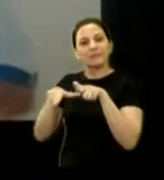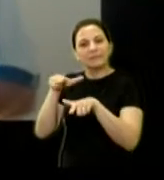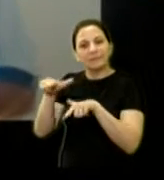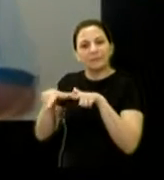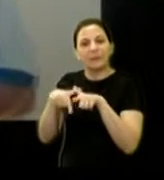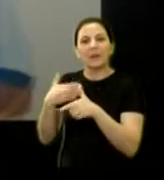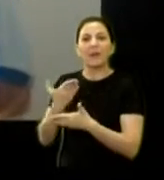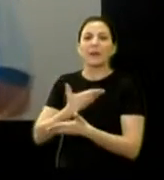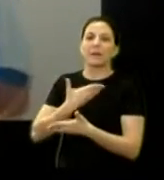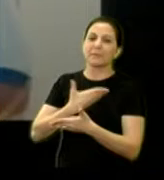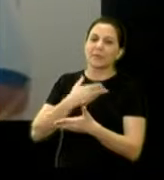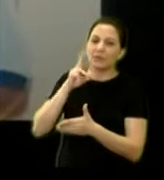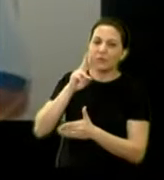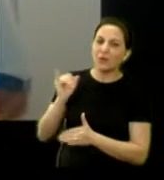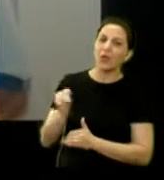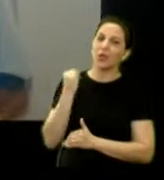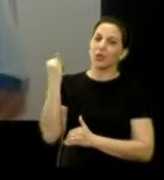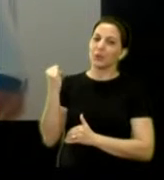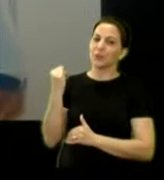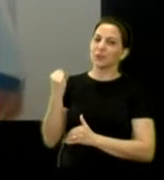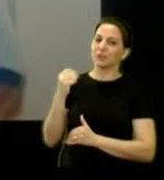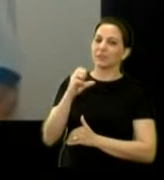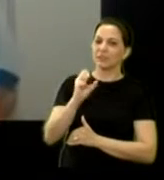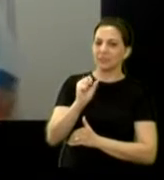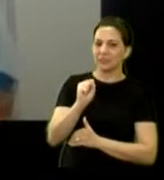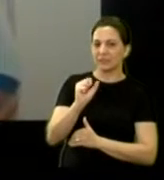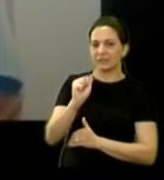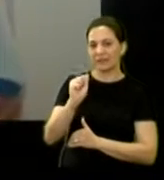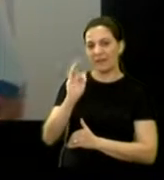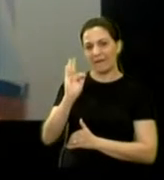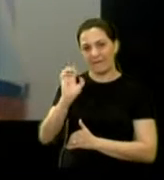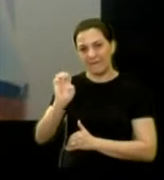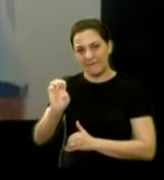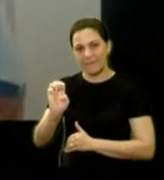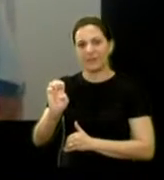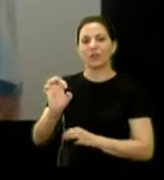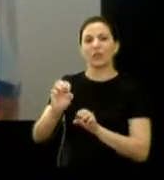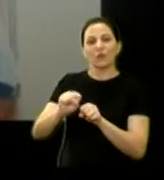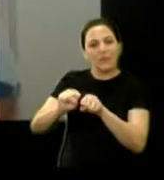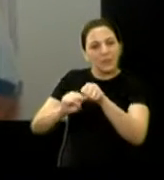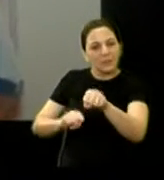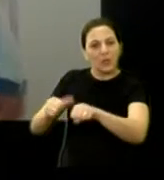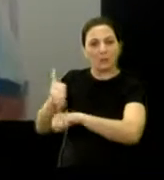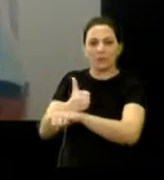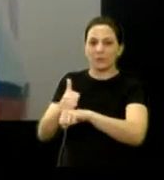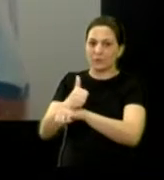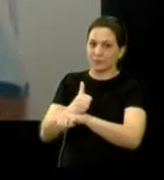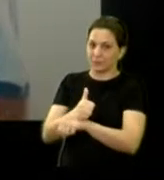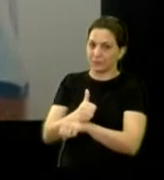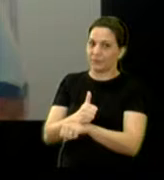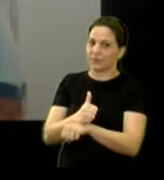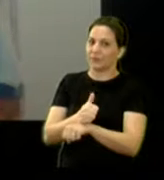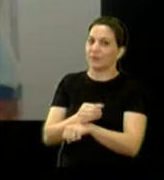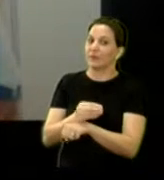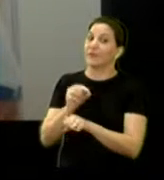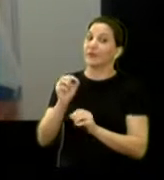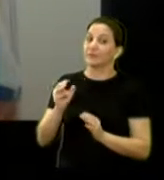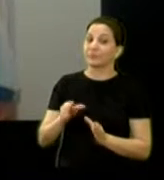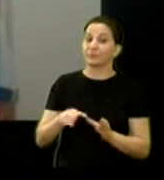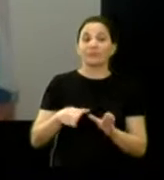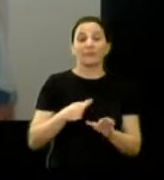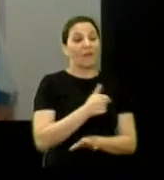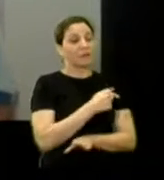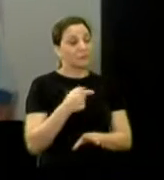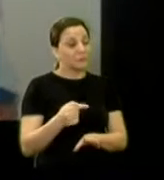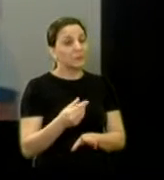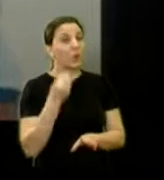os seus colegas veem a importância da SAF para a sua graduação, para a sua formação. A SAF é uma oportunidade de deixar a gente muito